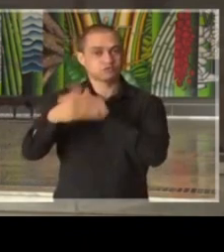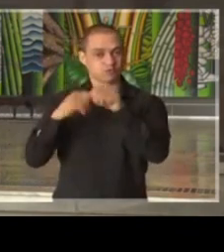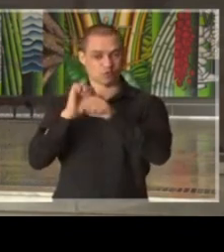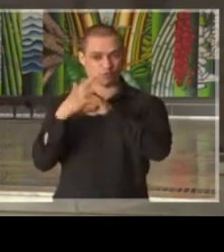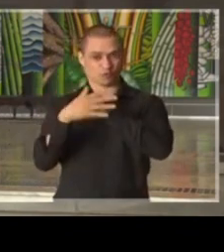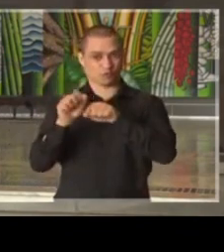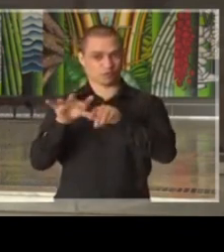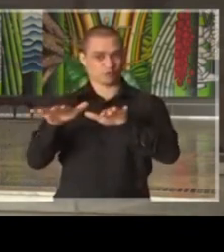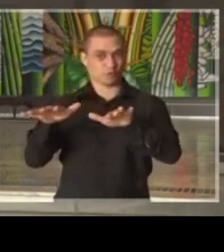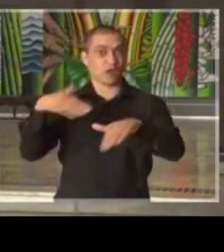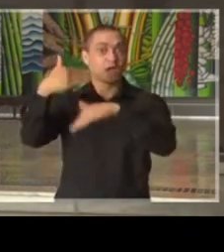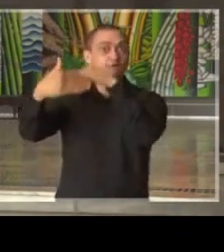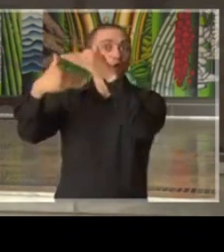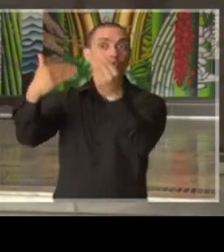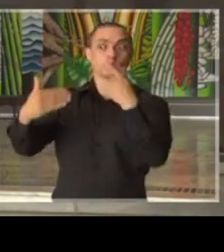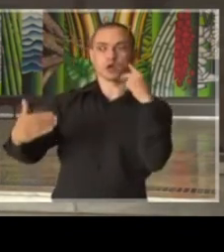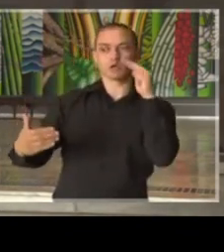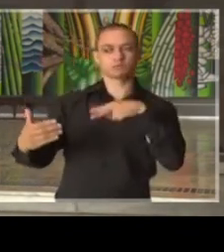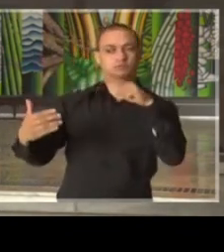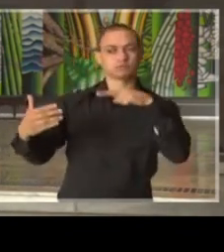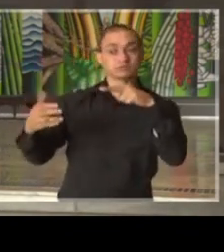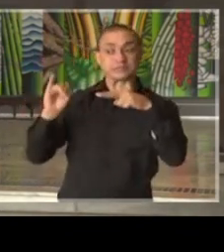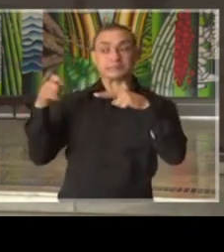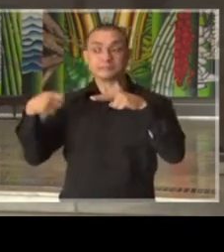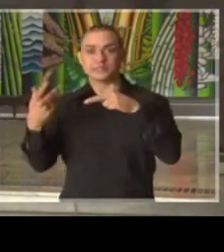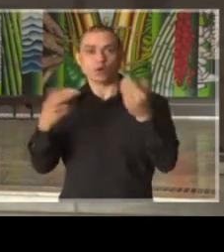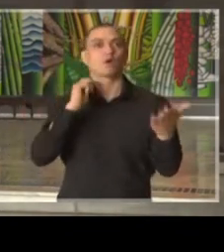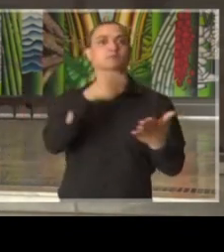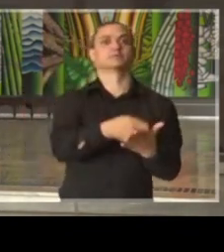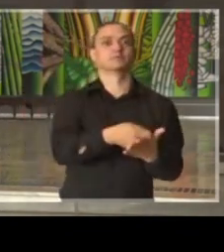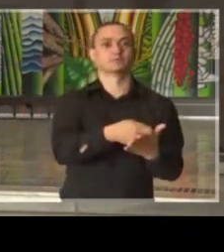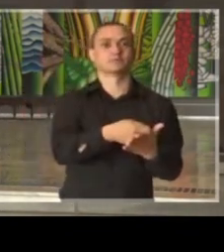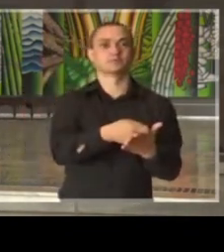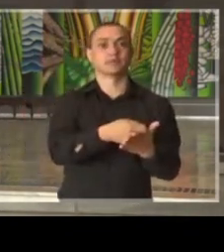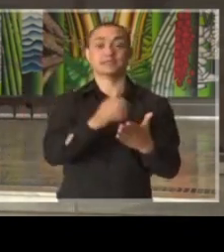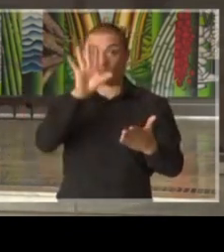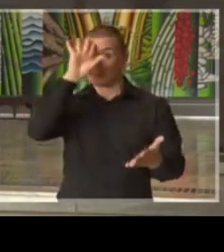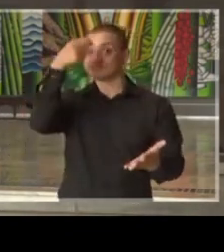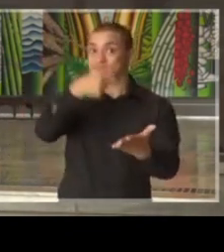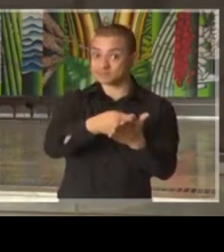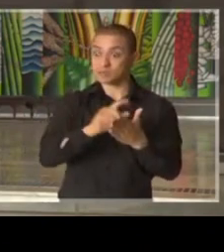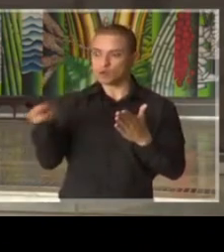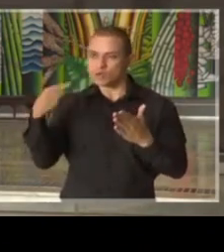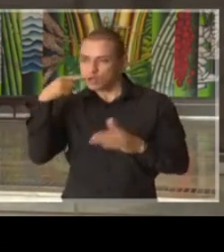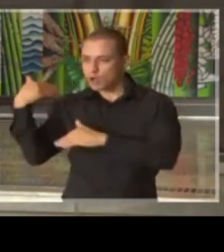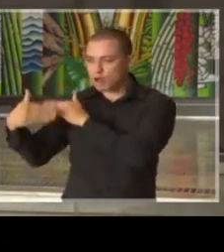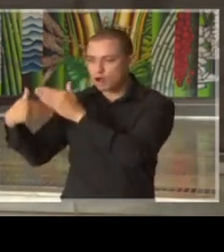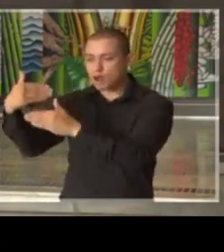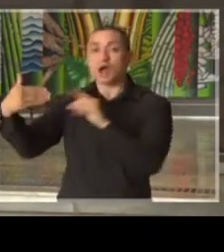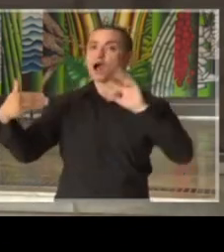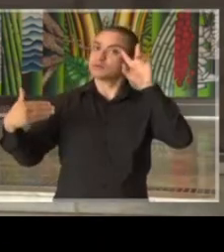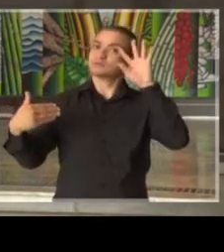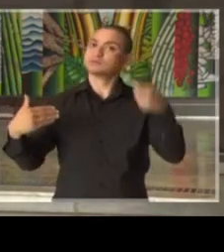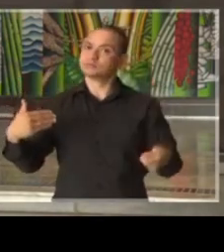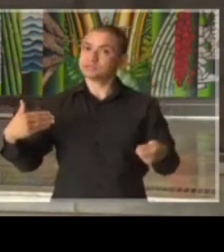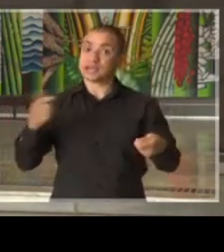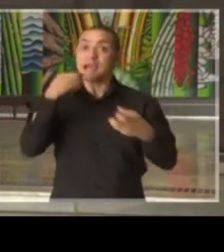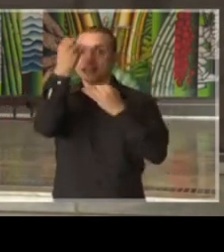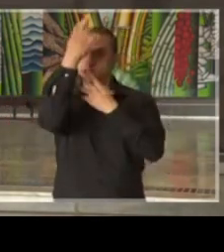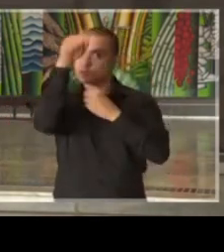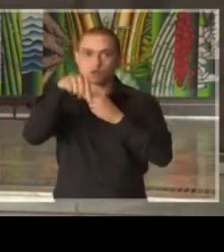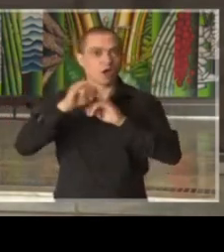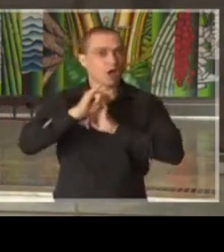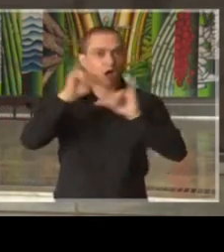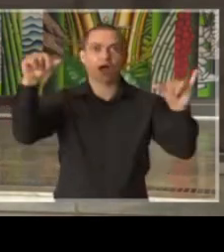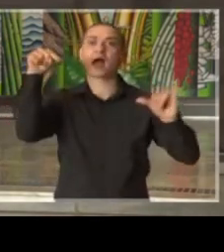vírus e as medidas preventivas e sanitárias necessárias. Todas as informações serão dadas aqui, como estamos